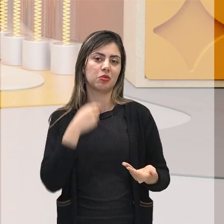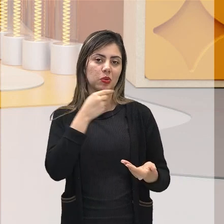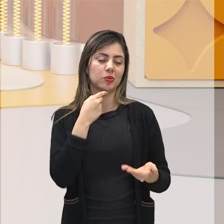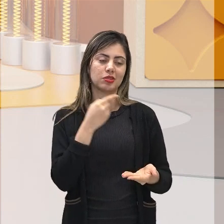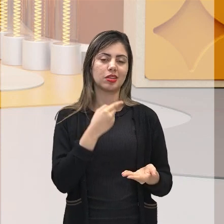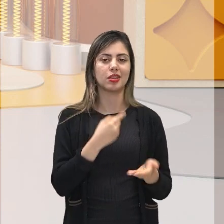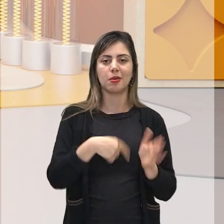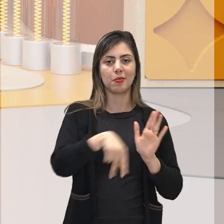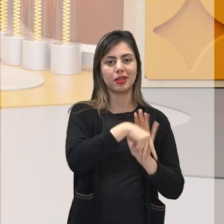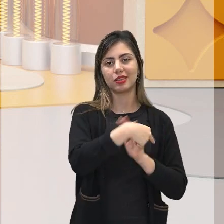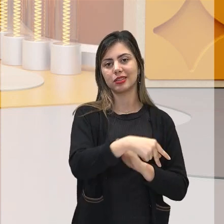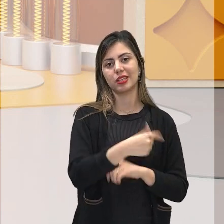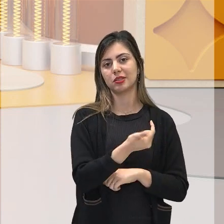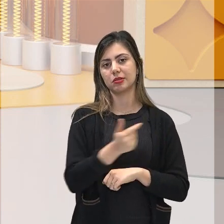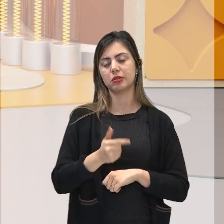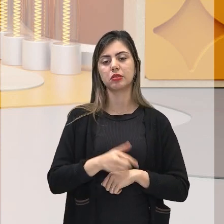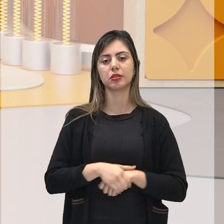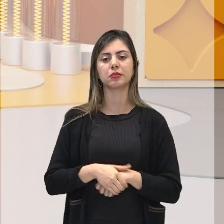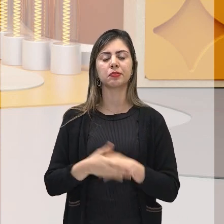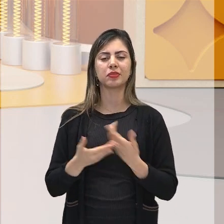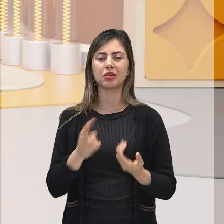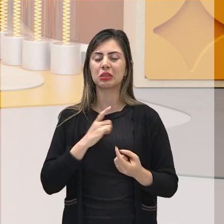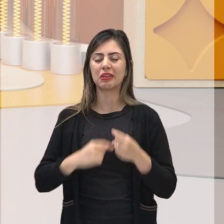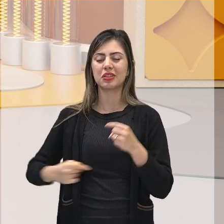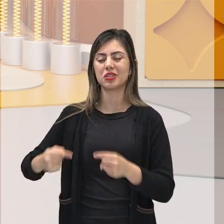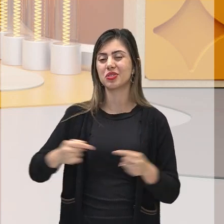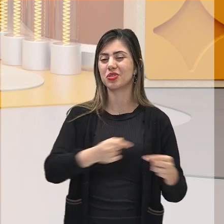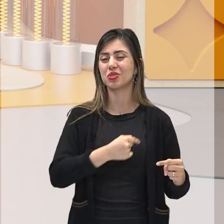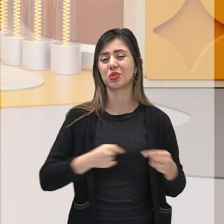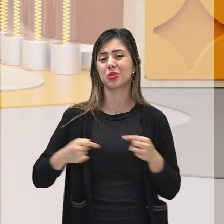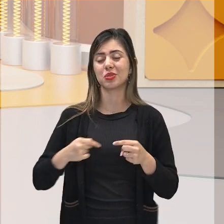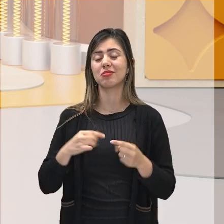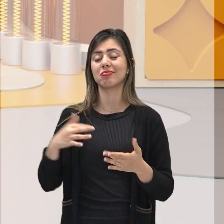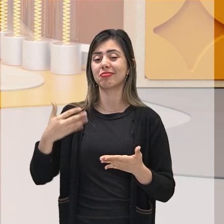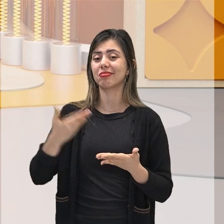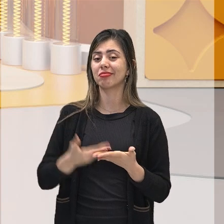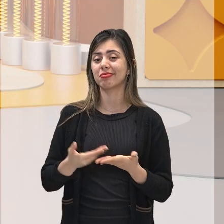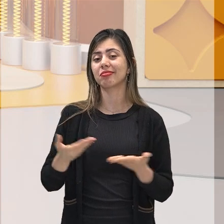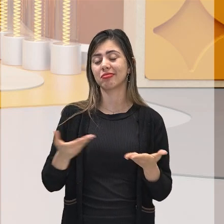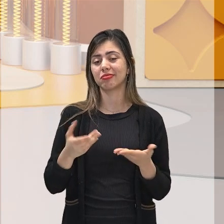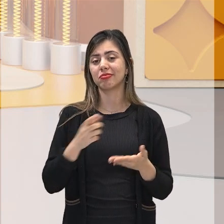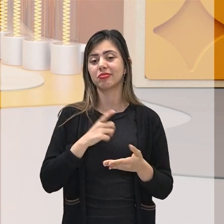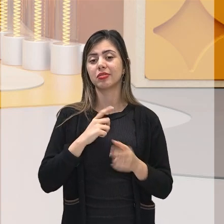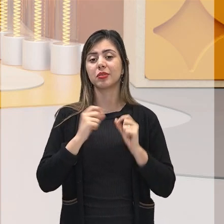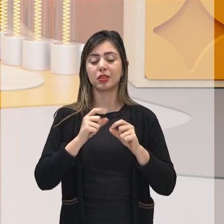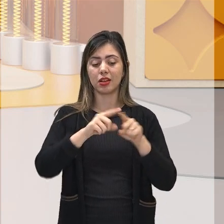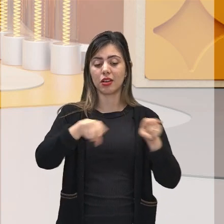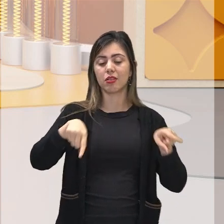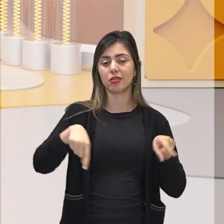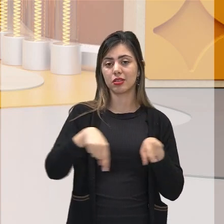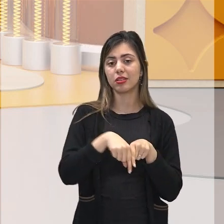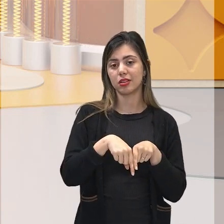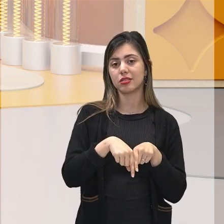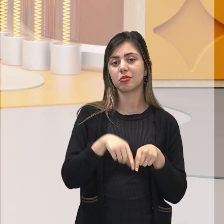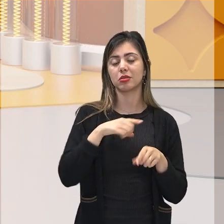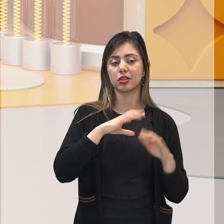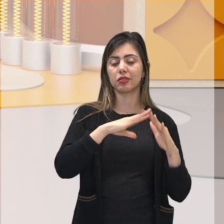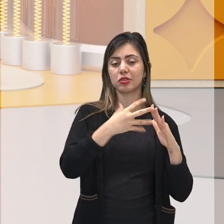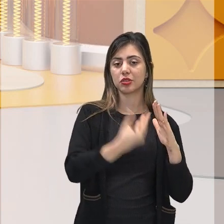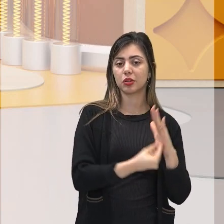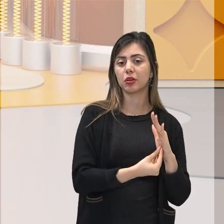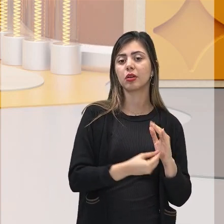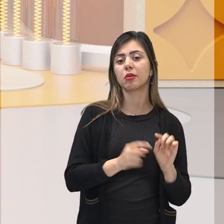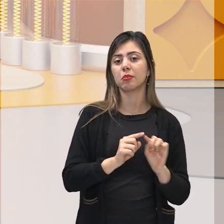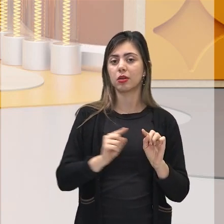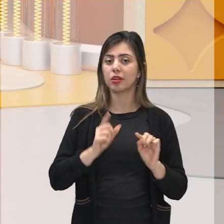E isso gerou, claro, muitas discussões, inclusive hoje, a respeito desse processo de demarcação de terras, não só dos quilombos, como também das